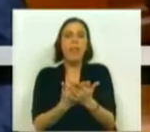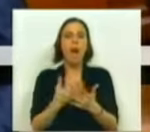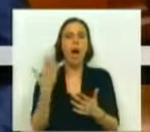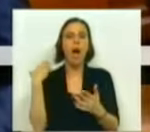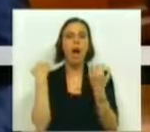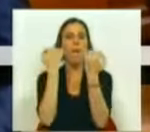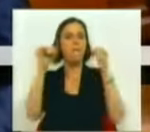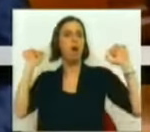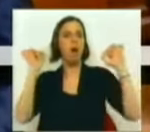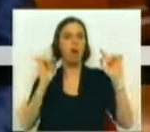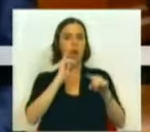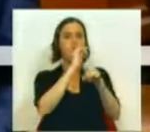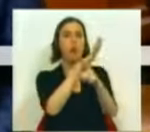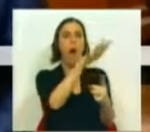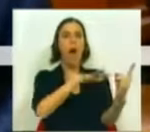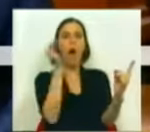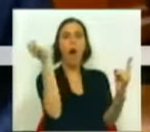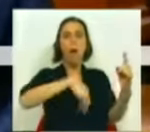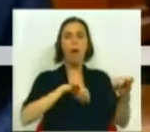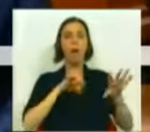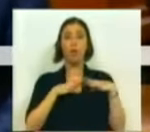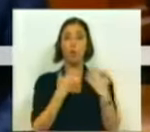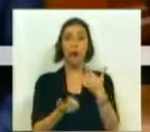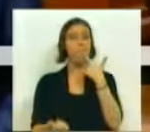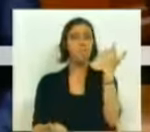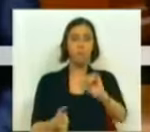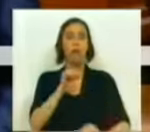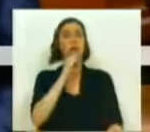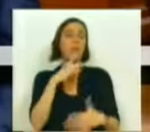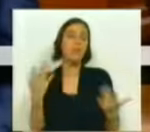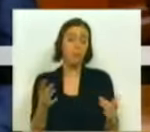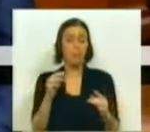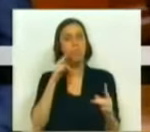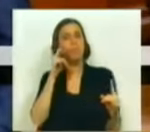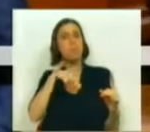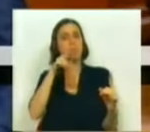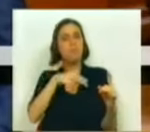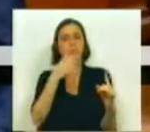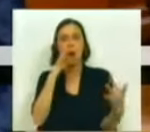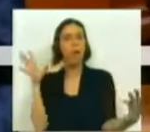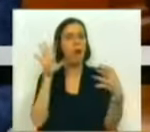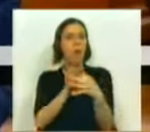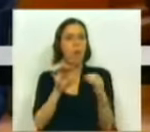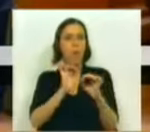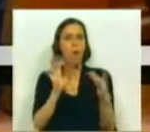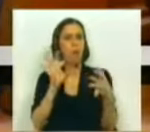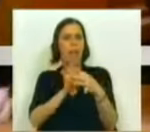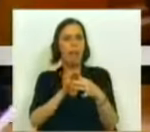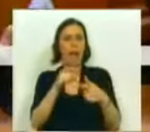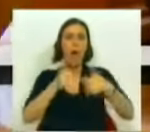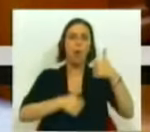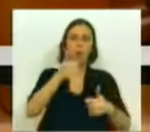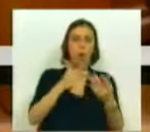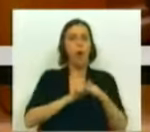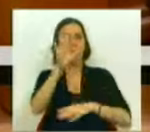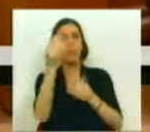de costas voltadas para outras áreas da nossa sociedade que, porventura, à primeira vista, não relacionamos com o crescimento e com a